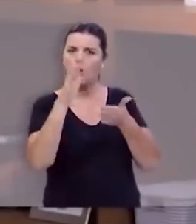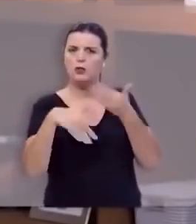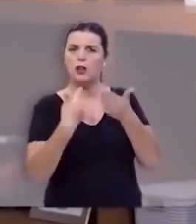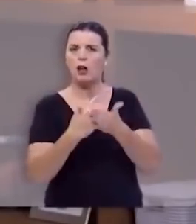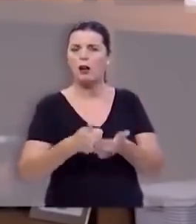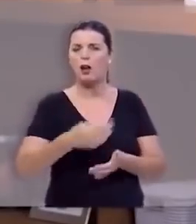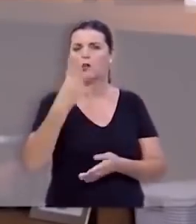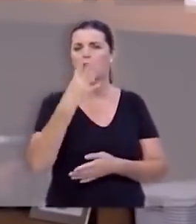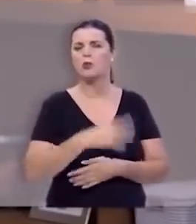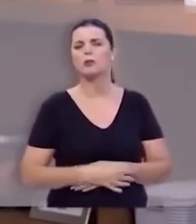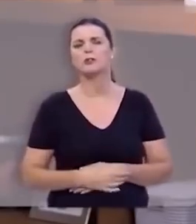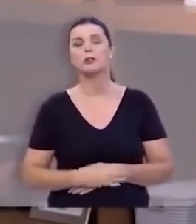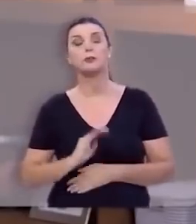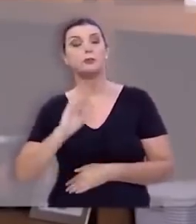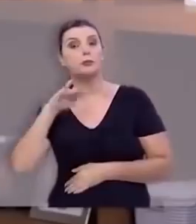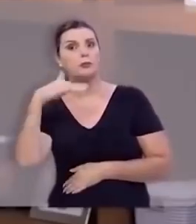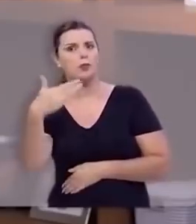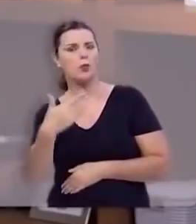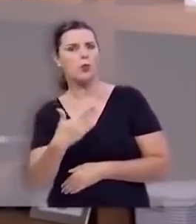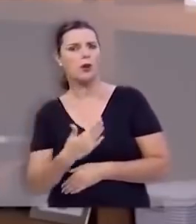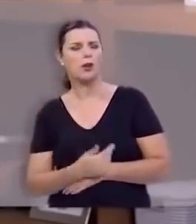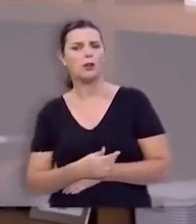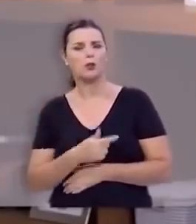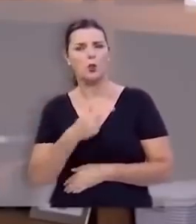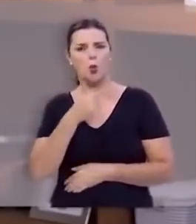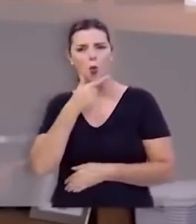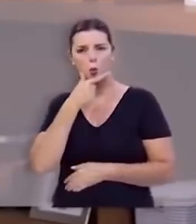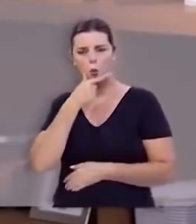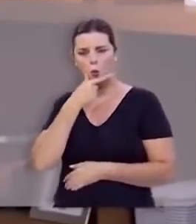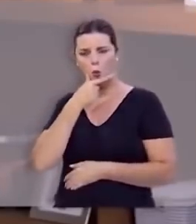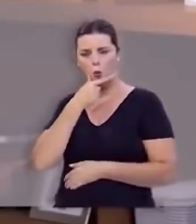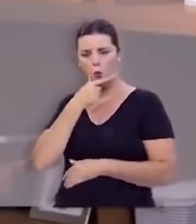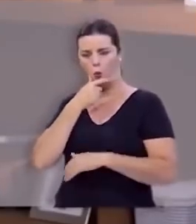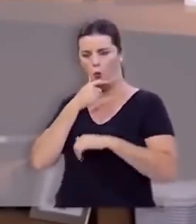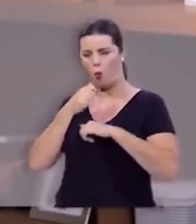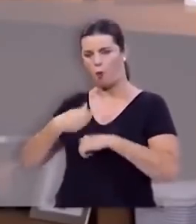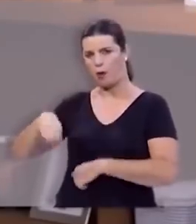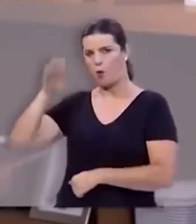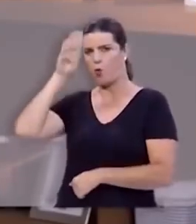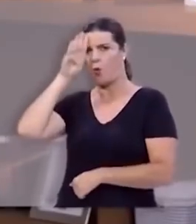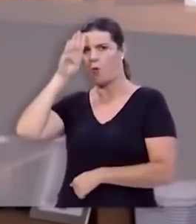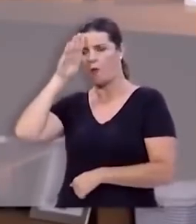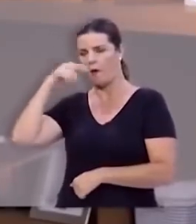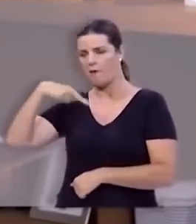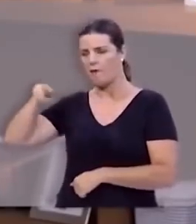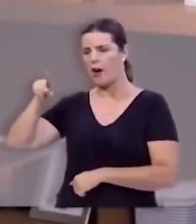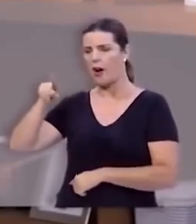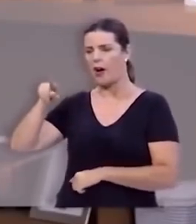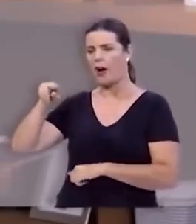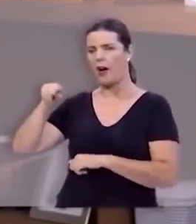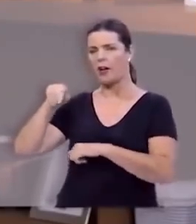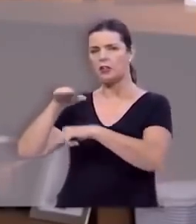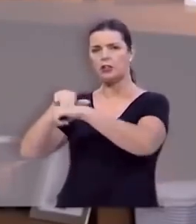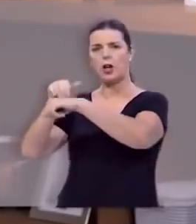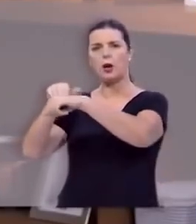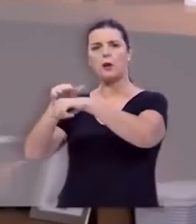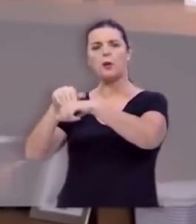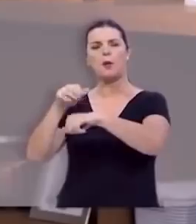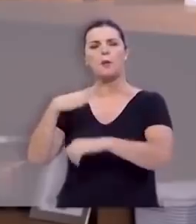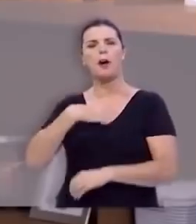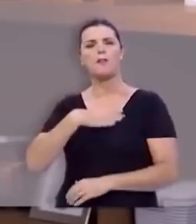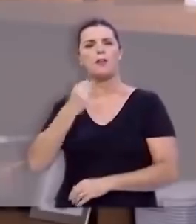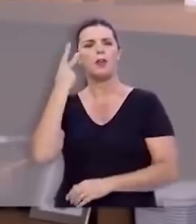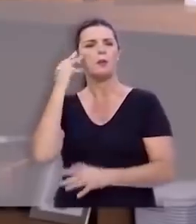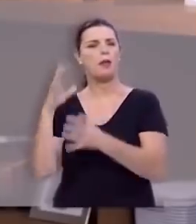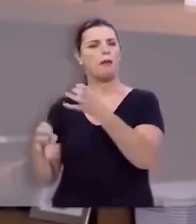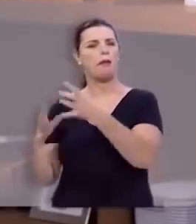14, quando Abner, o comandante do exército de Saúl, vai à casa de Jessé para convocar seus filhos